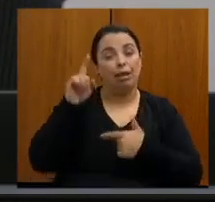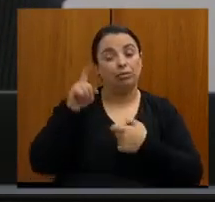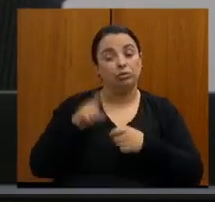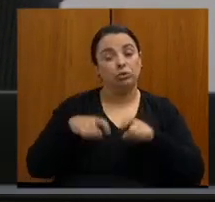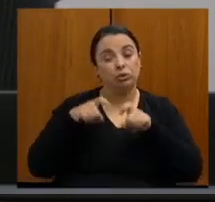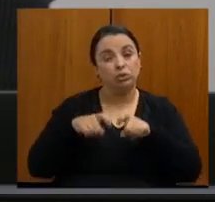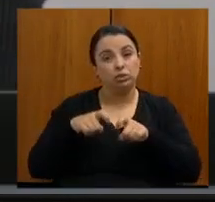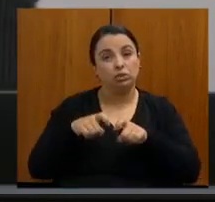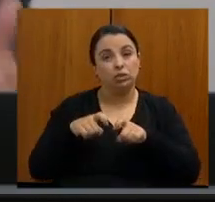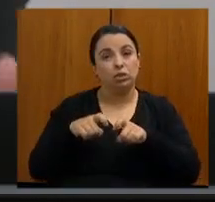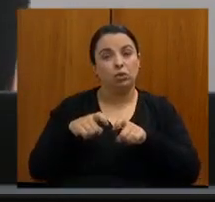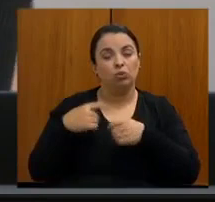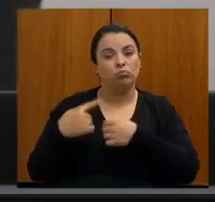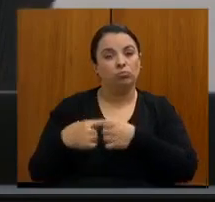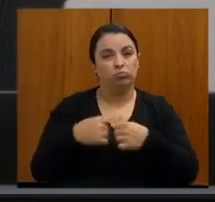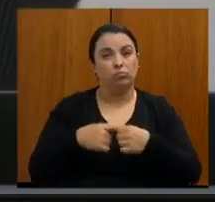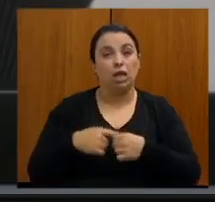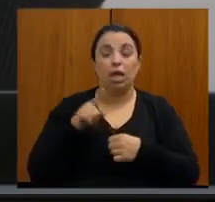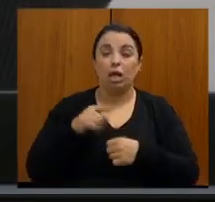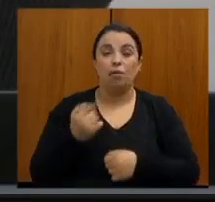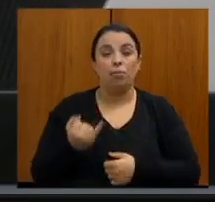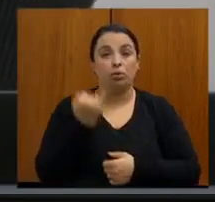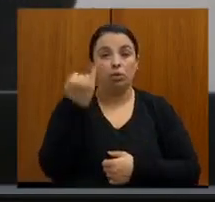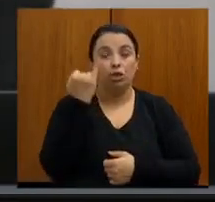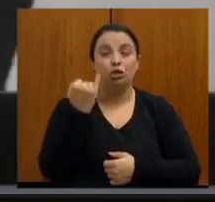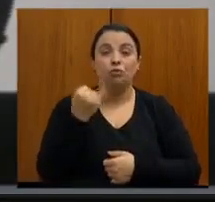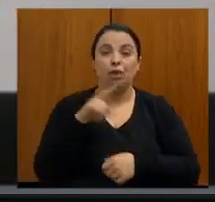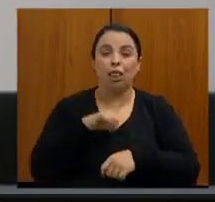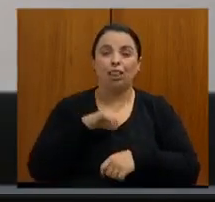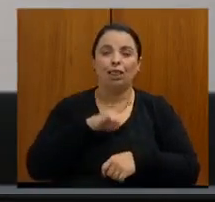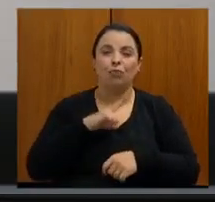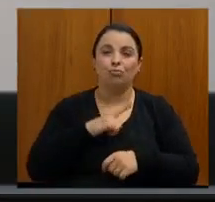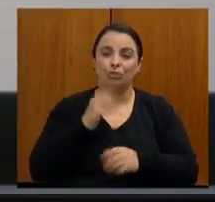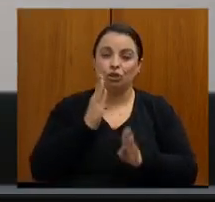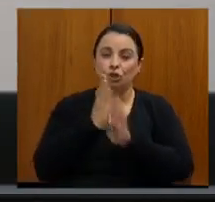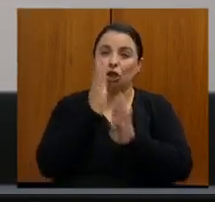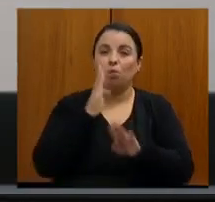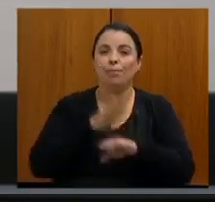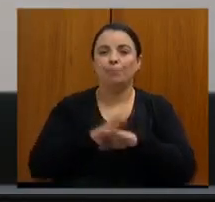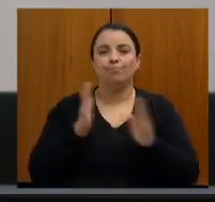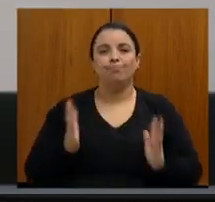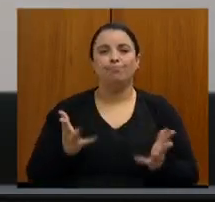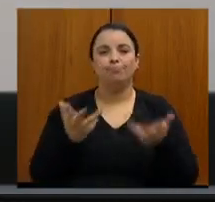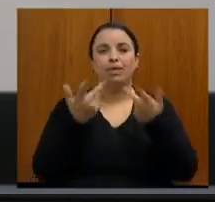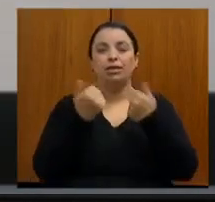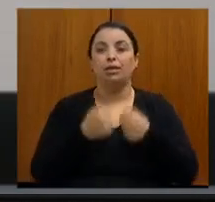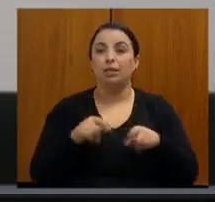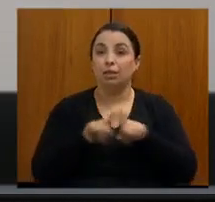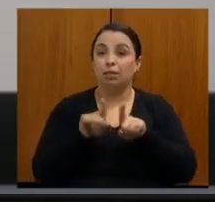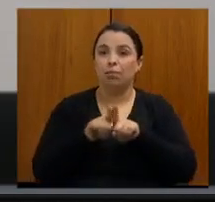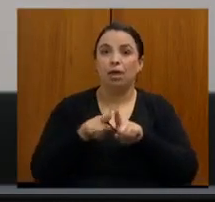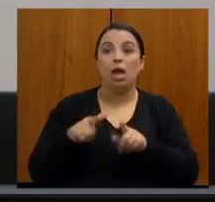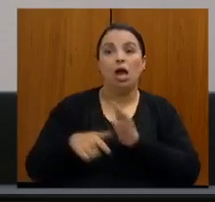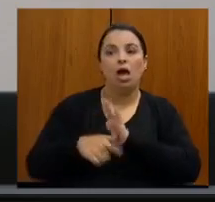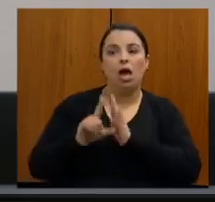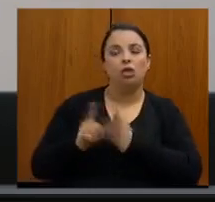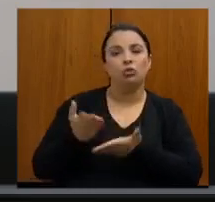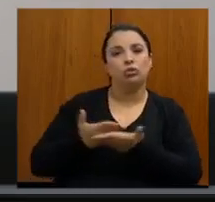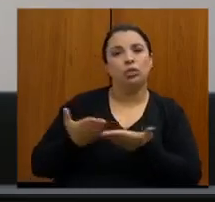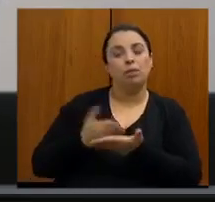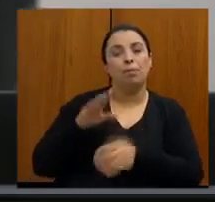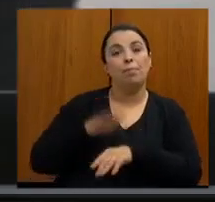interessante para nós podermos aprimorar essa questão do diagnóstico e antecipar o tratamento dos pacientes.